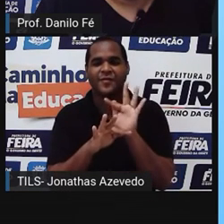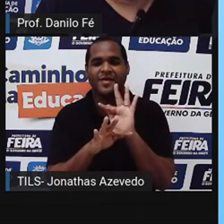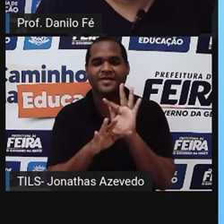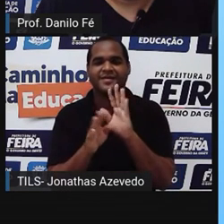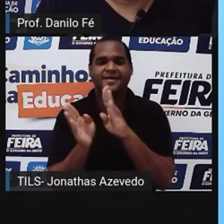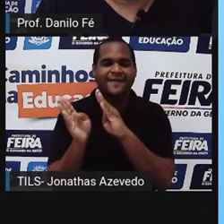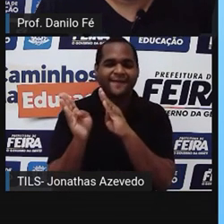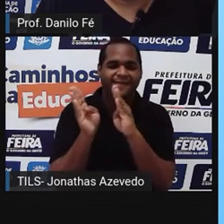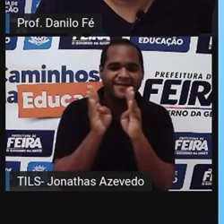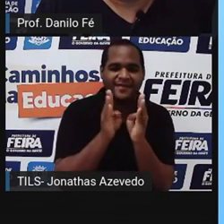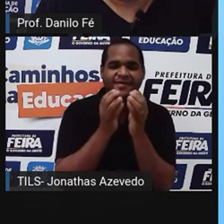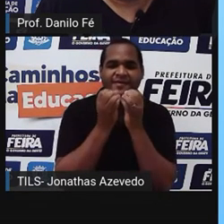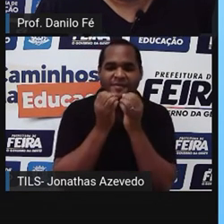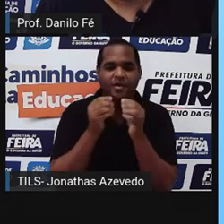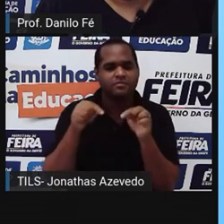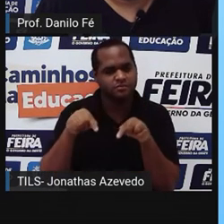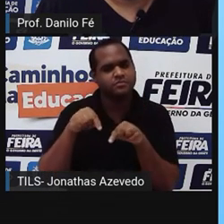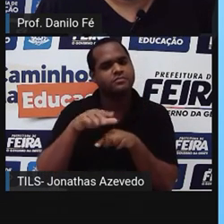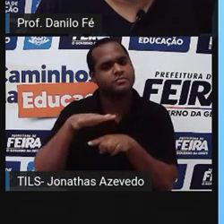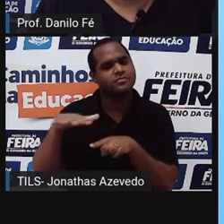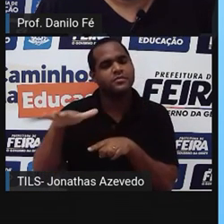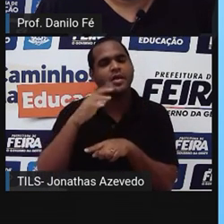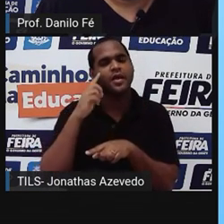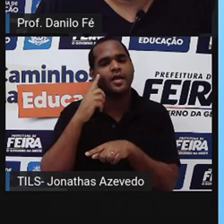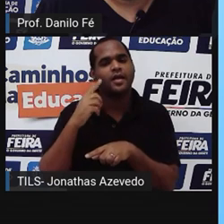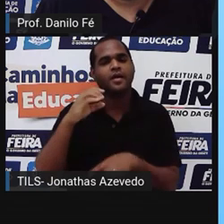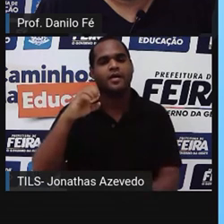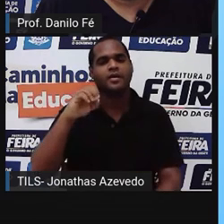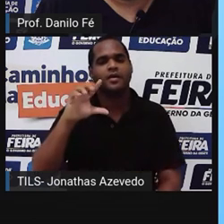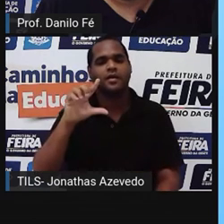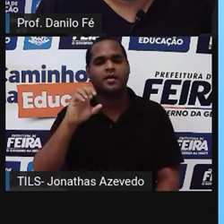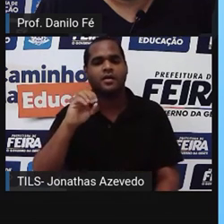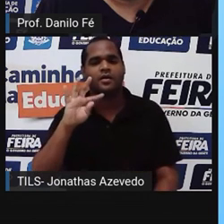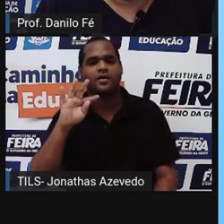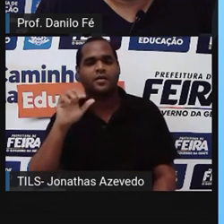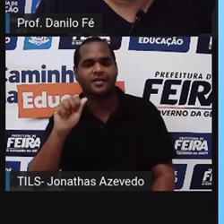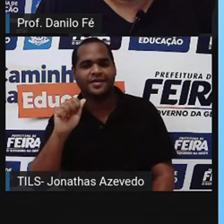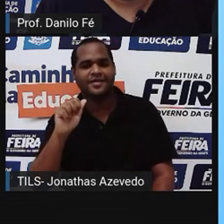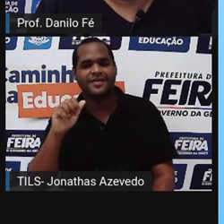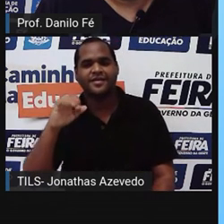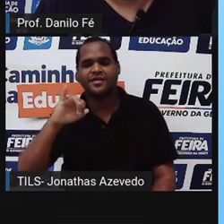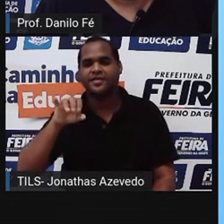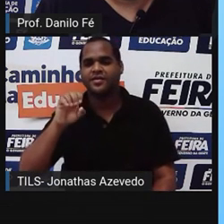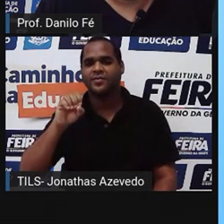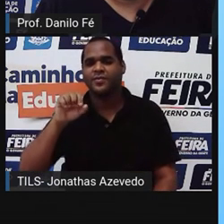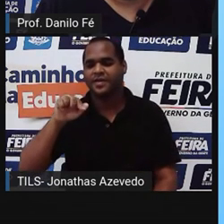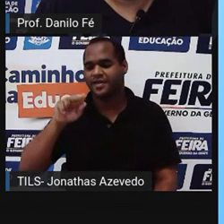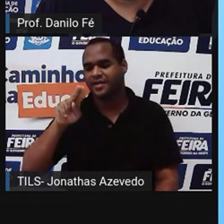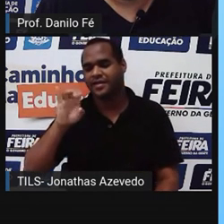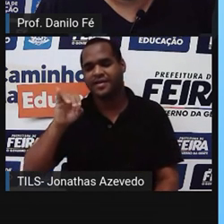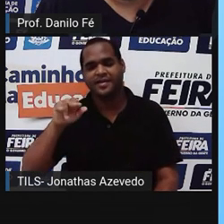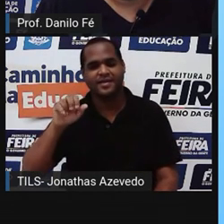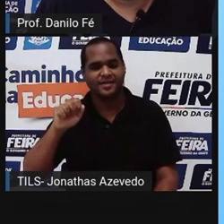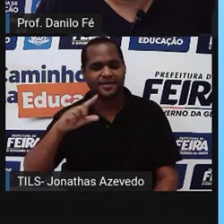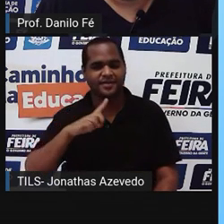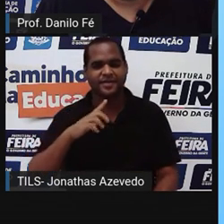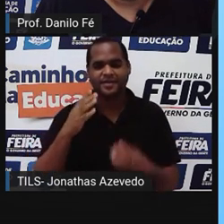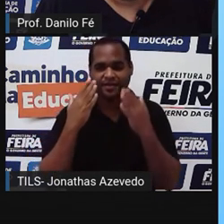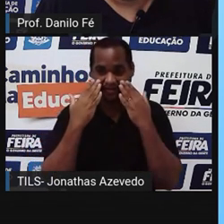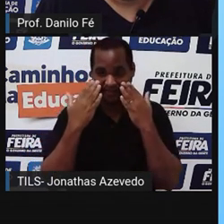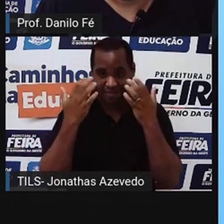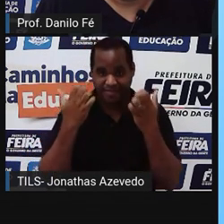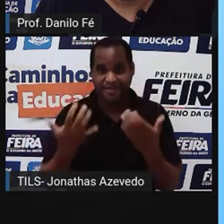nacional chamado Carlota Joaquim na Princesa do Brasil, que mostra